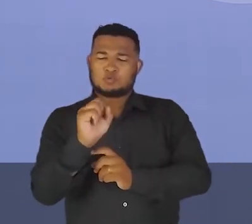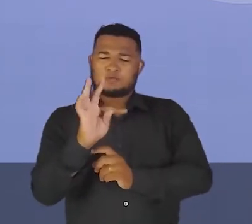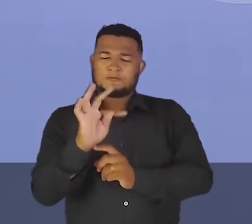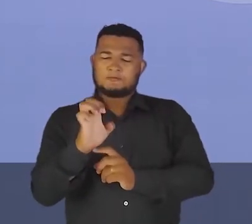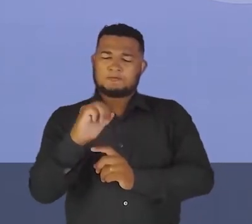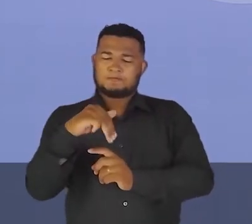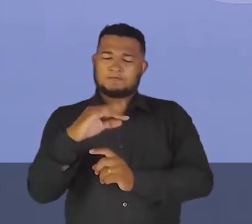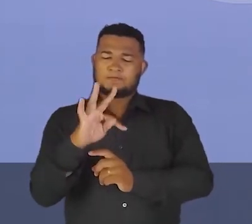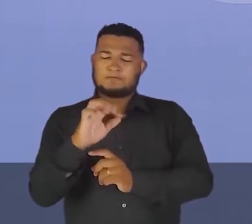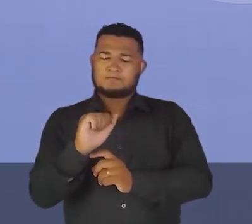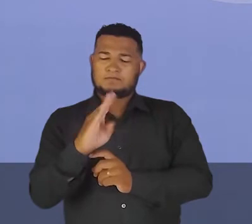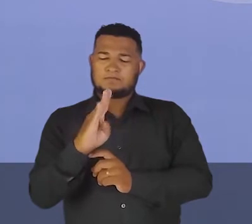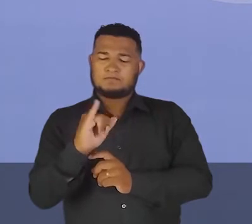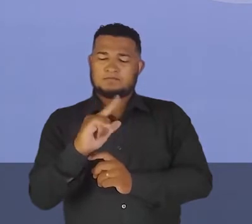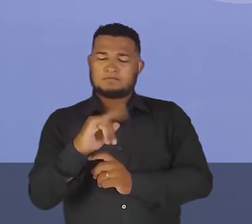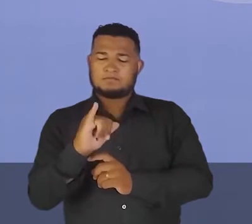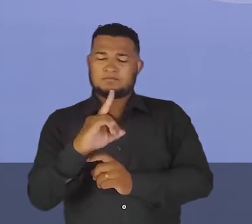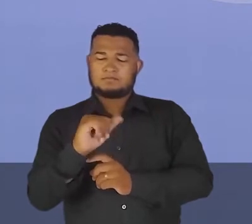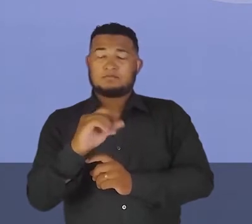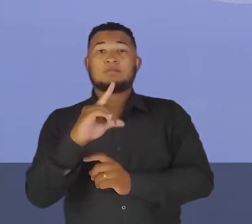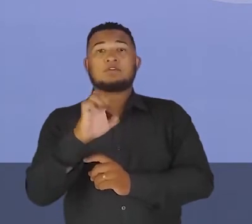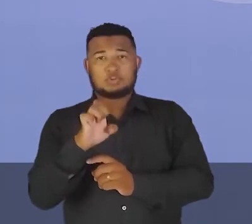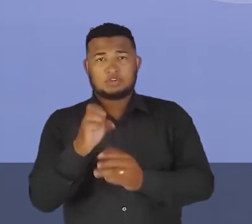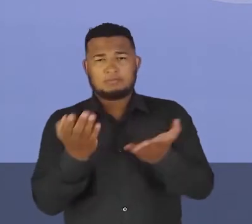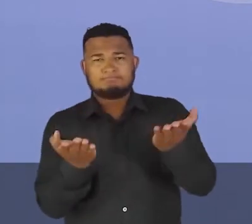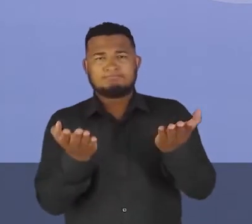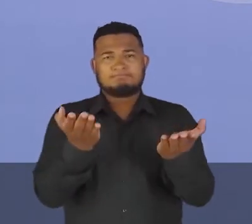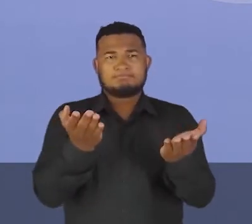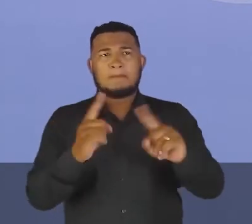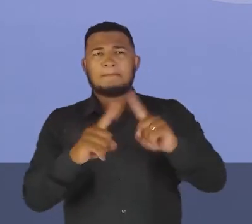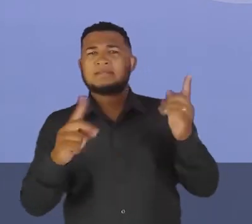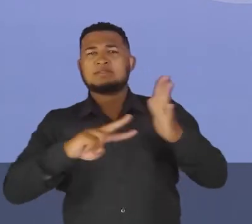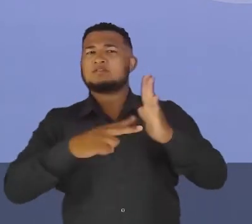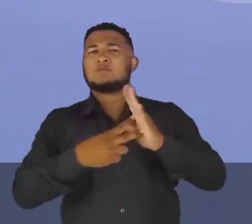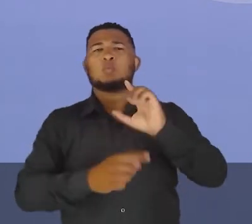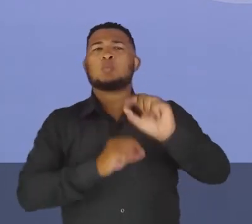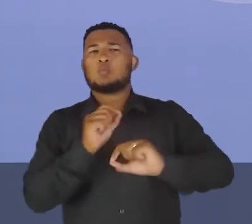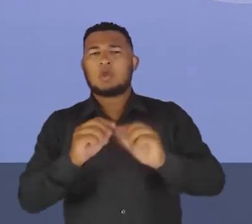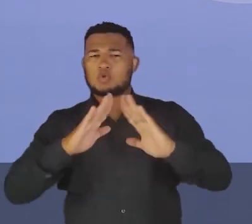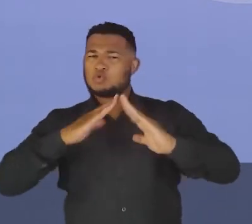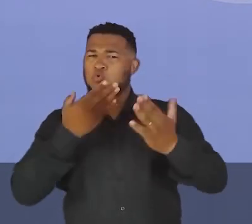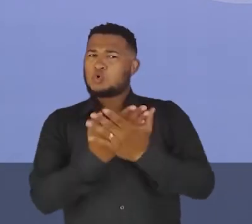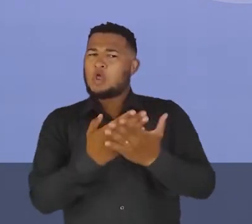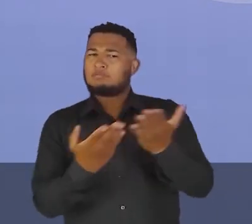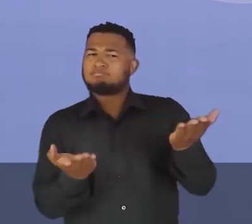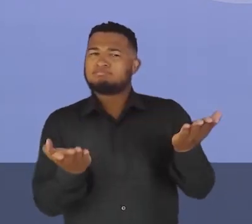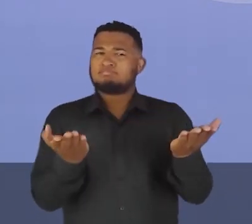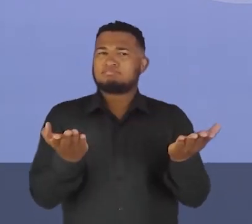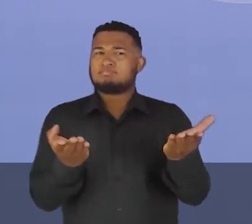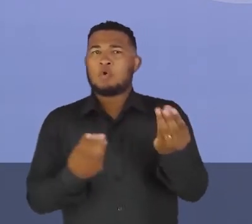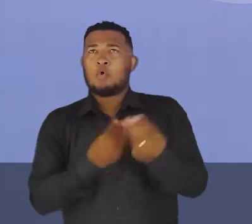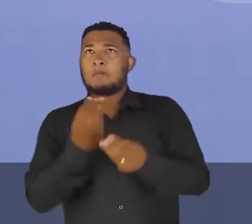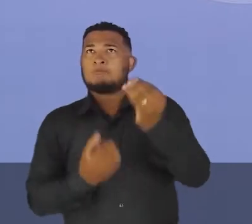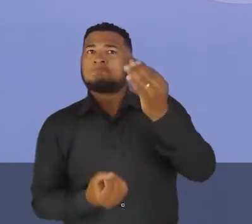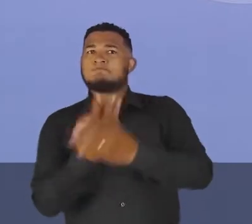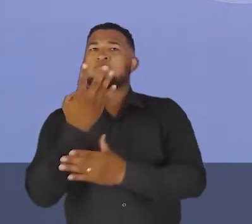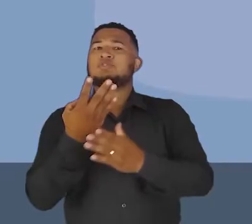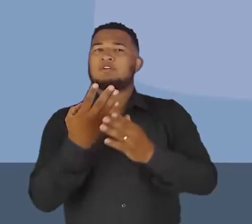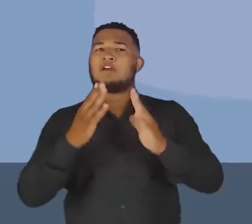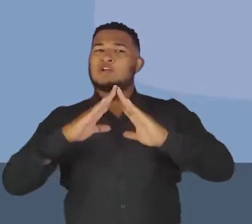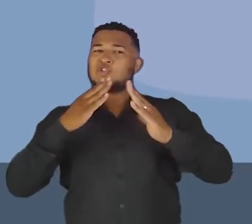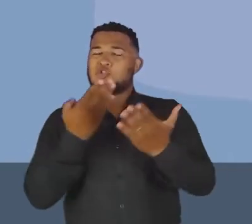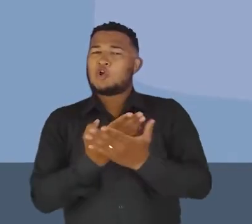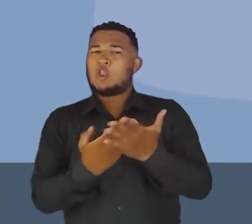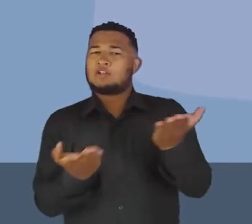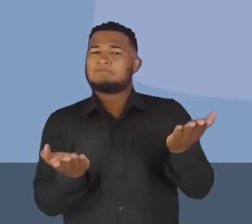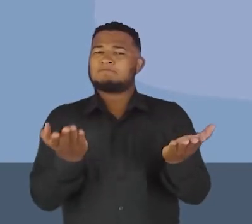escolas sustentáveis, mas o que significa escola sustentável, né? Como é que surgiu essa ideia da escola sustentável? Olha para a